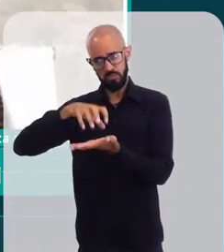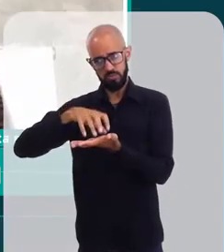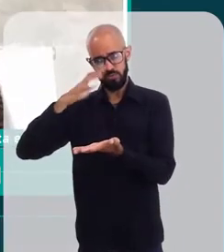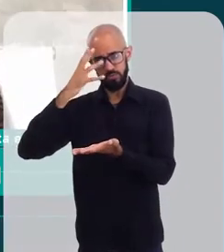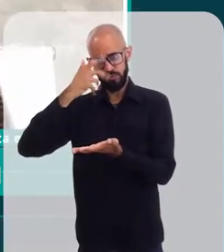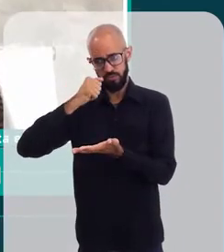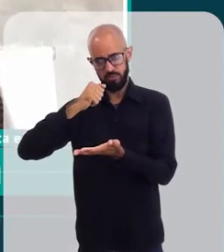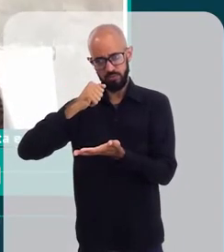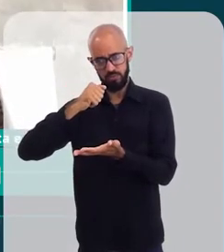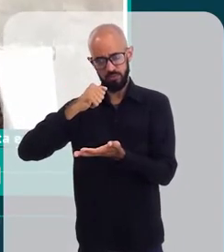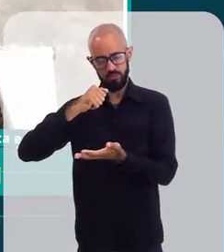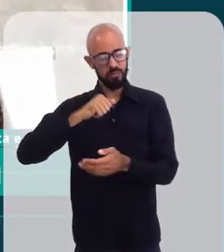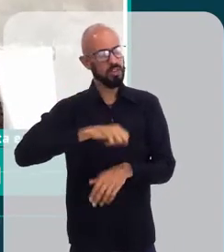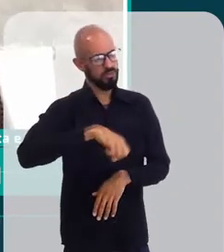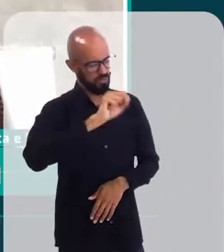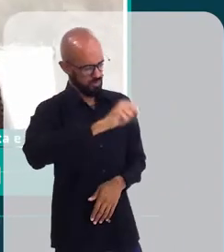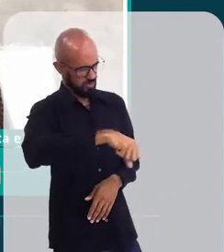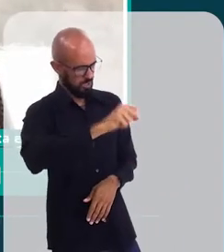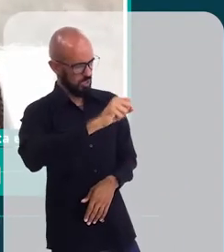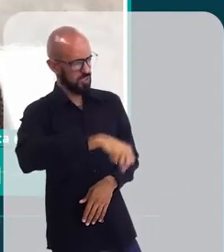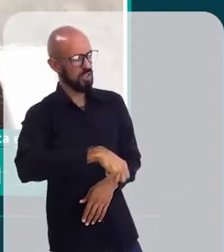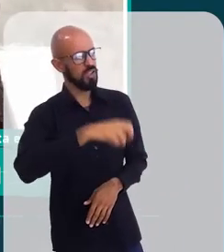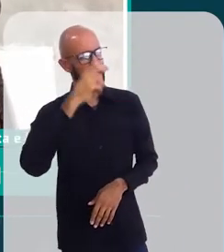A nível cultural, sim.